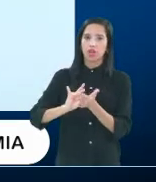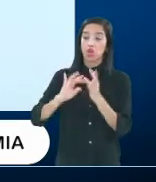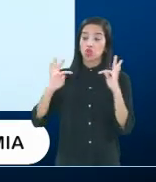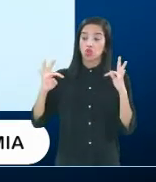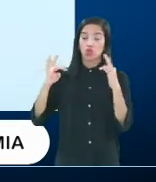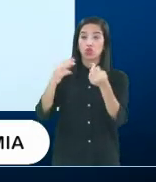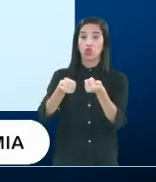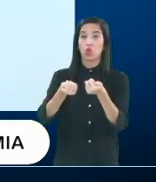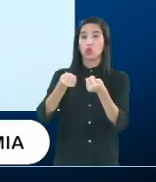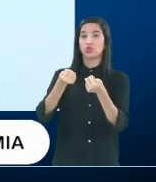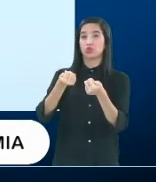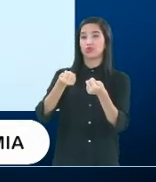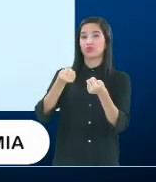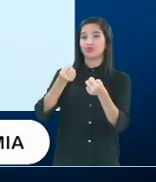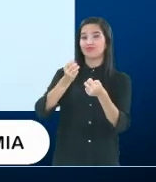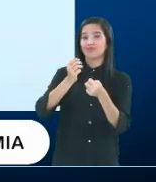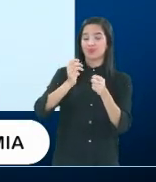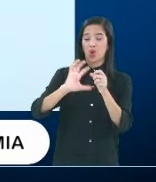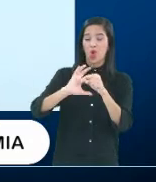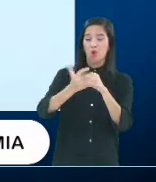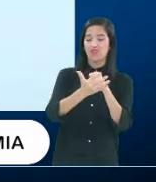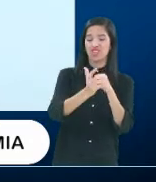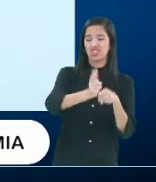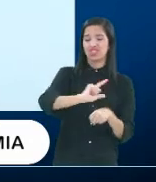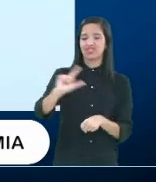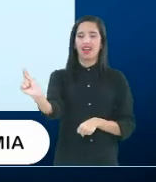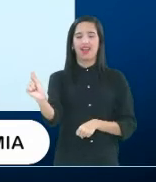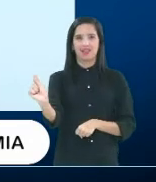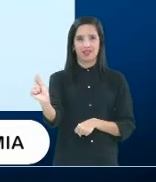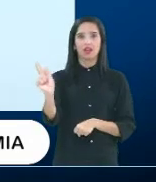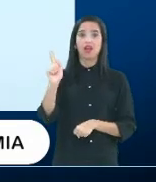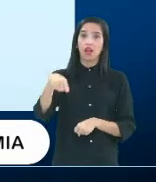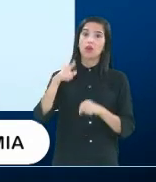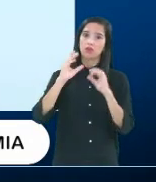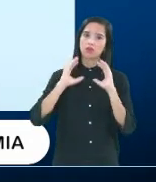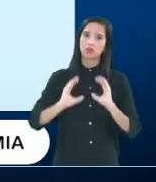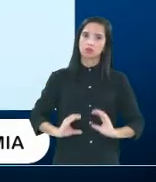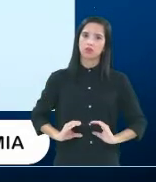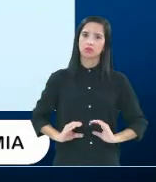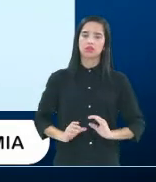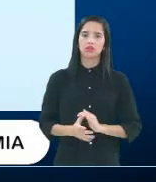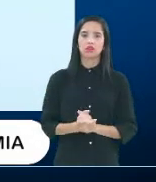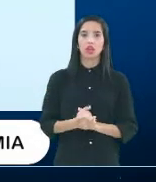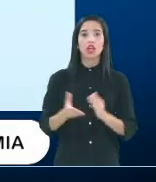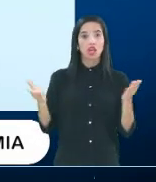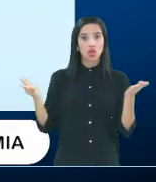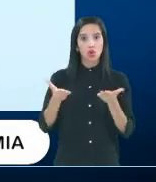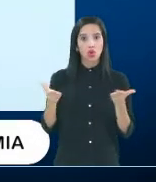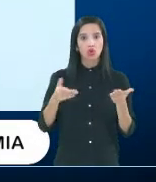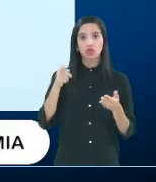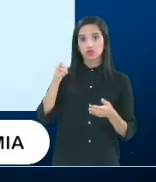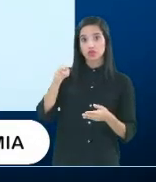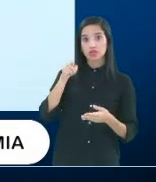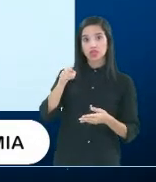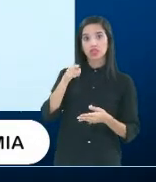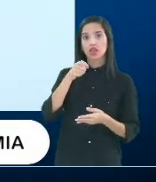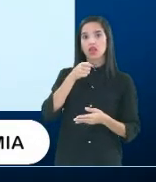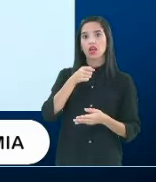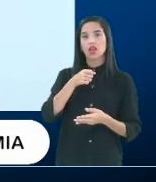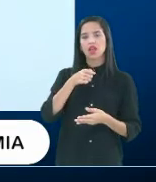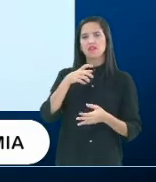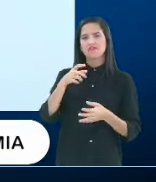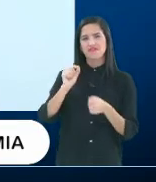saírem dessa situação. Então, esse é que é o comportamento. E você, fazendo isso, você tem uma